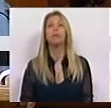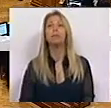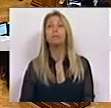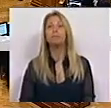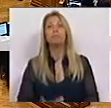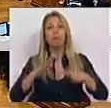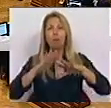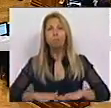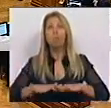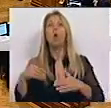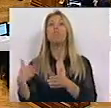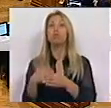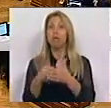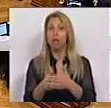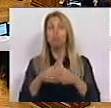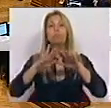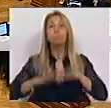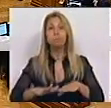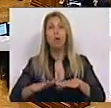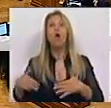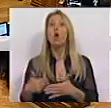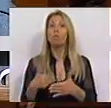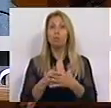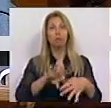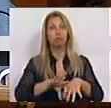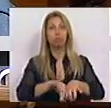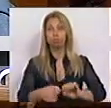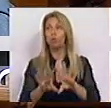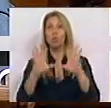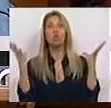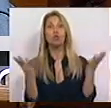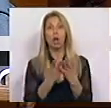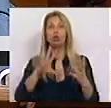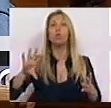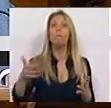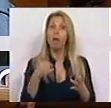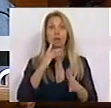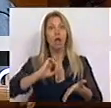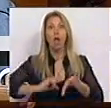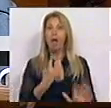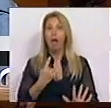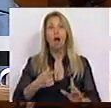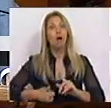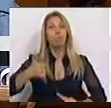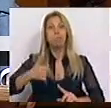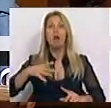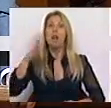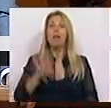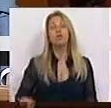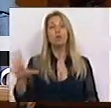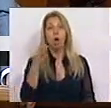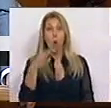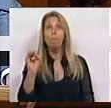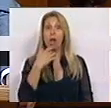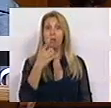Travar este processo de degradação generalizada do país é um imperativo nacional. Perante isto, PS diz